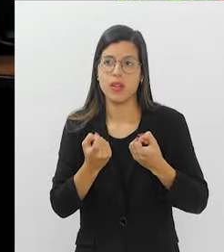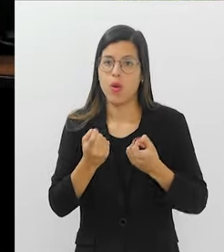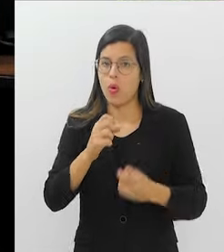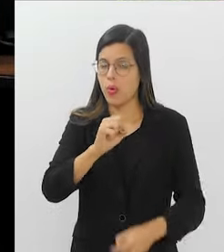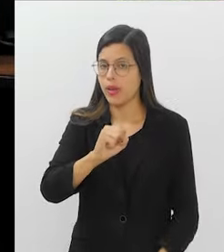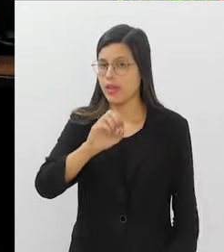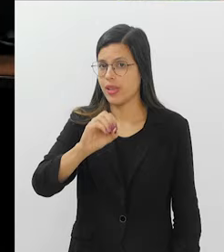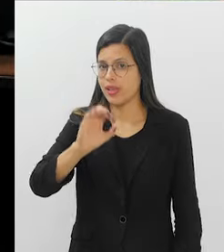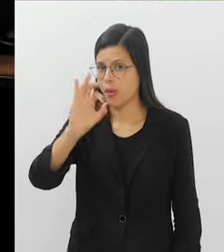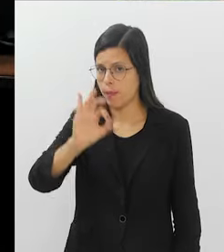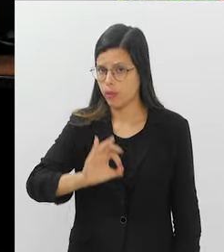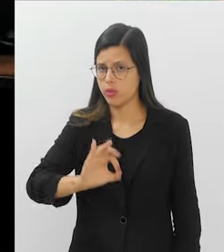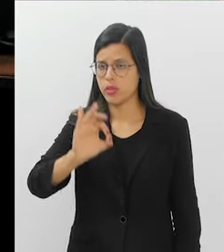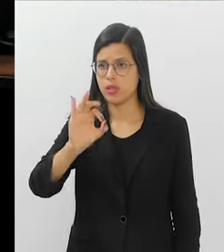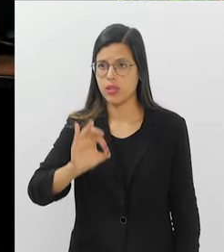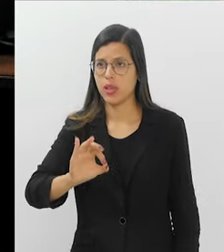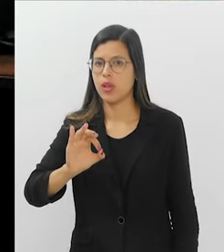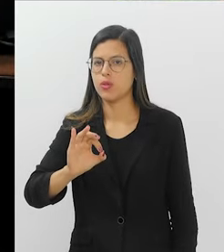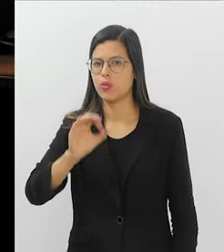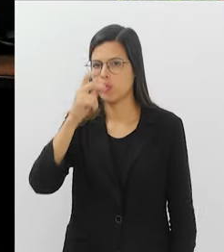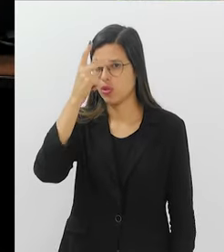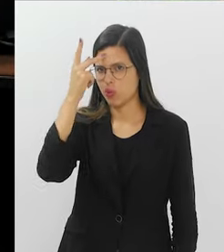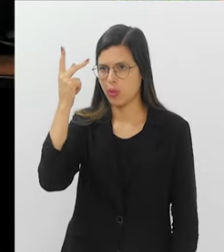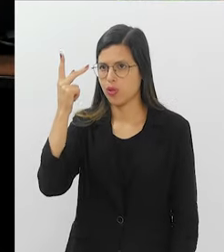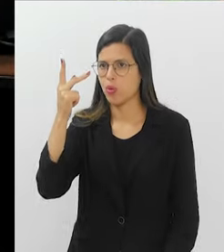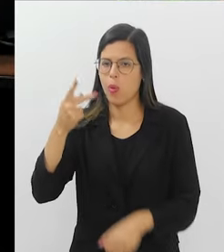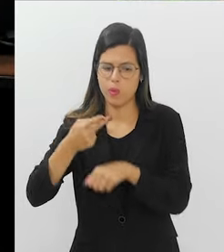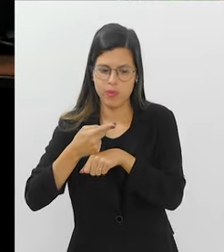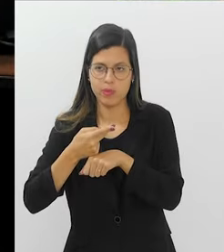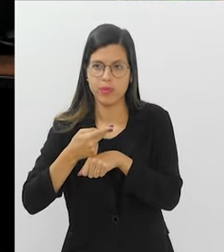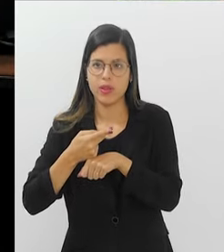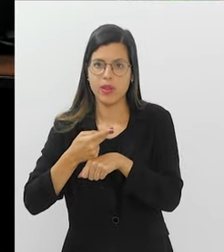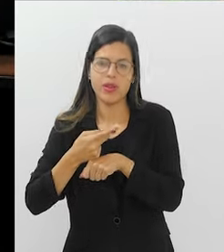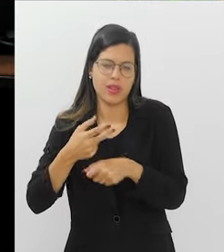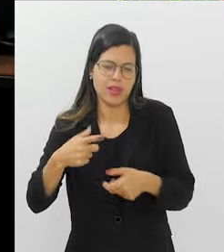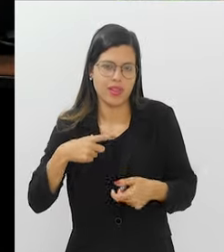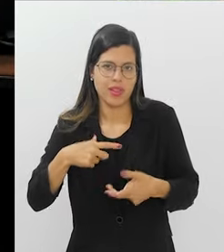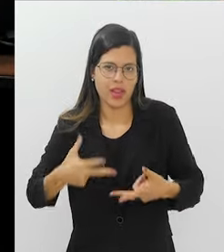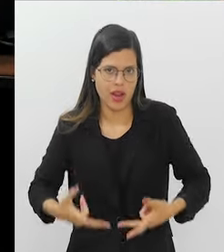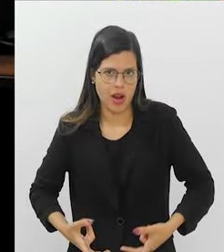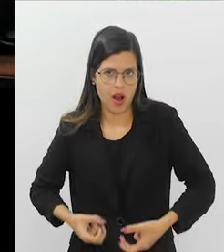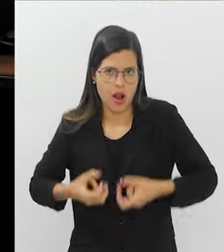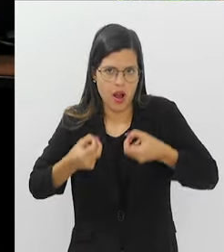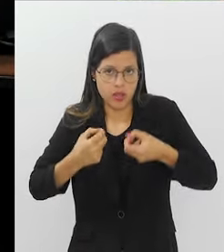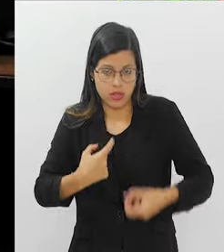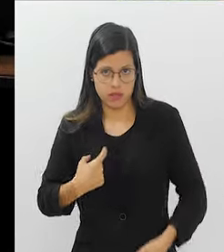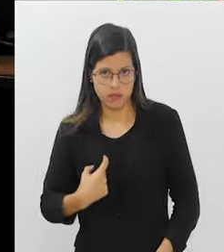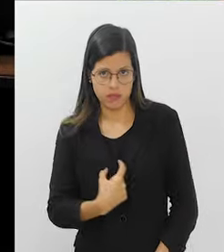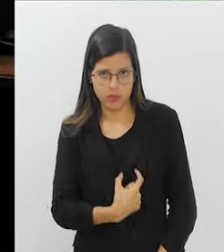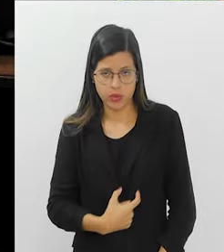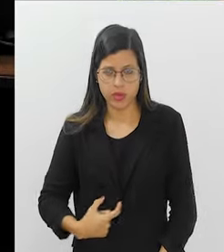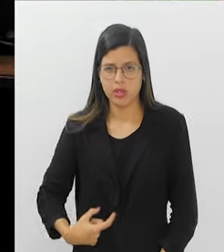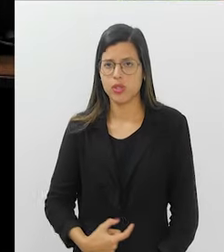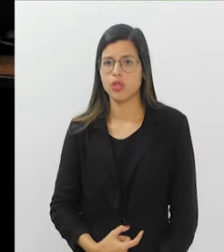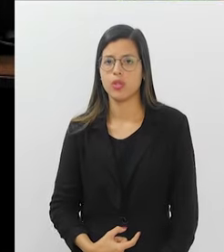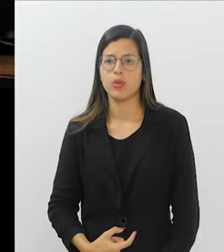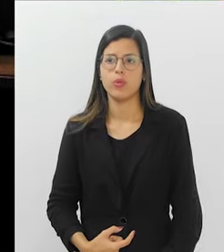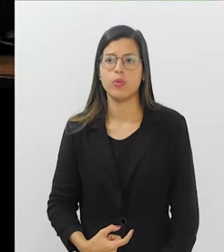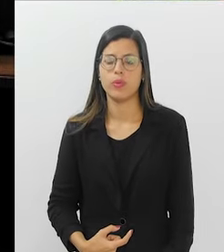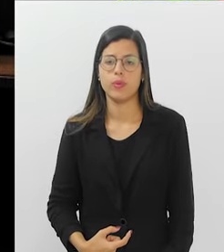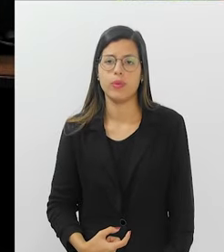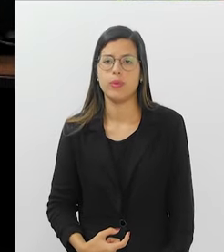Em torno de 80% dos pacientes que vêm a ter um câncer de intestino, um coloretal,